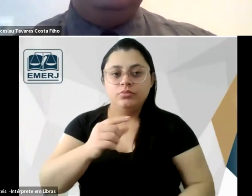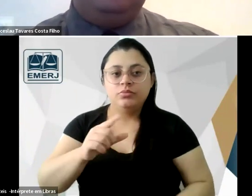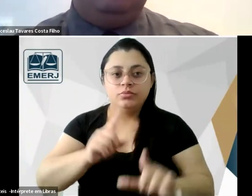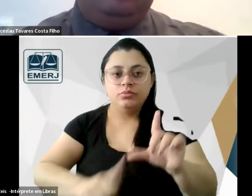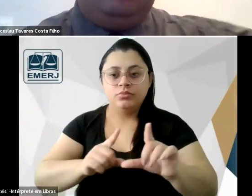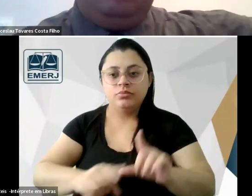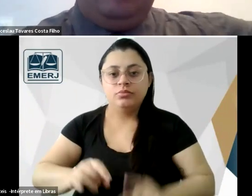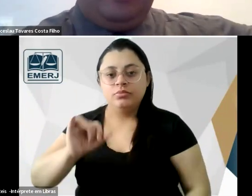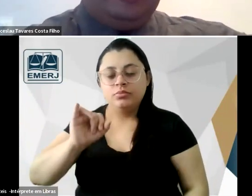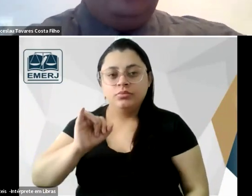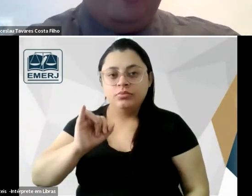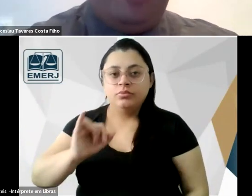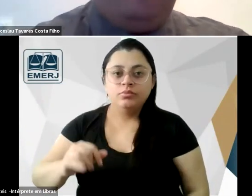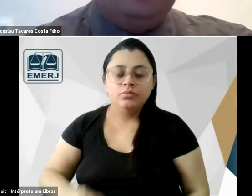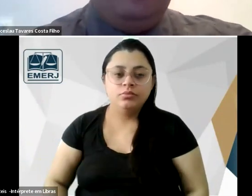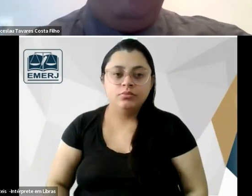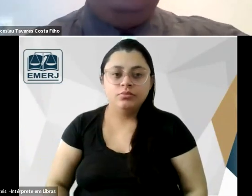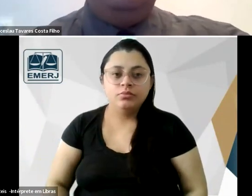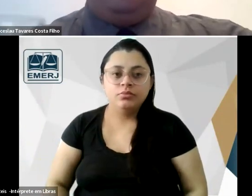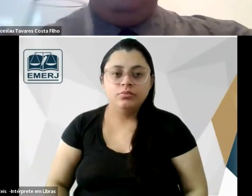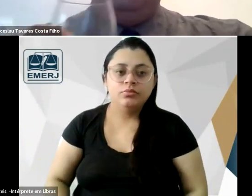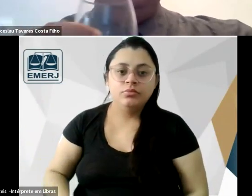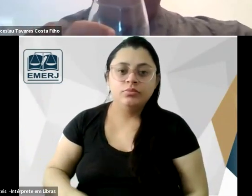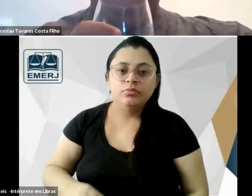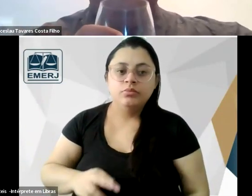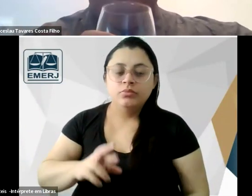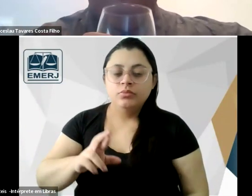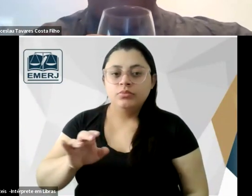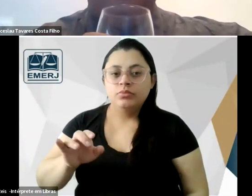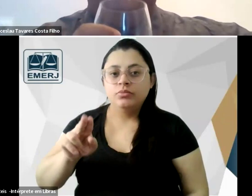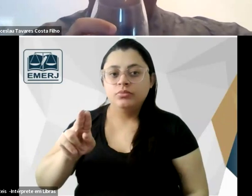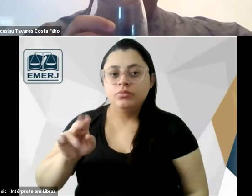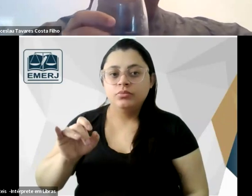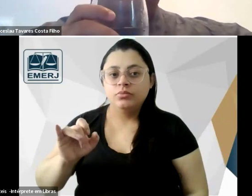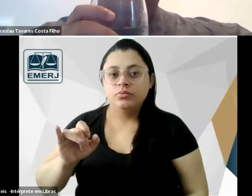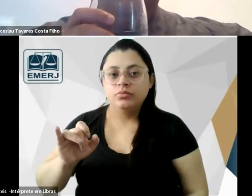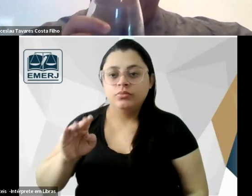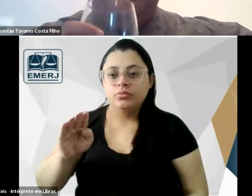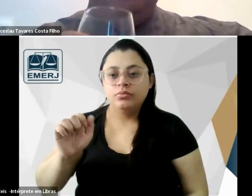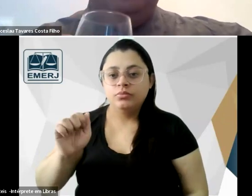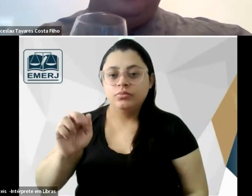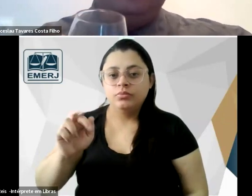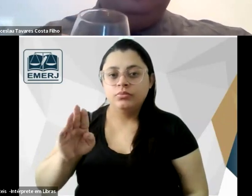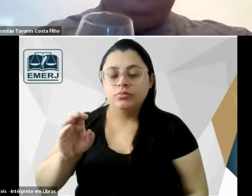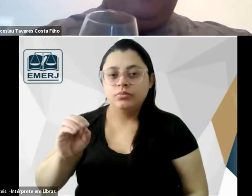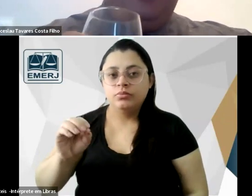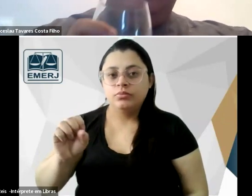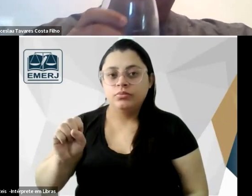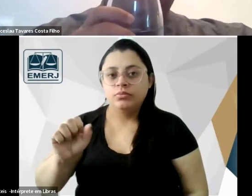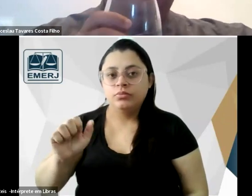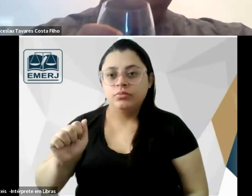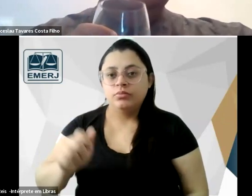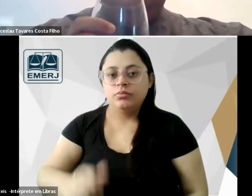mas em relação ao Rui Barbosa normalmente se procura preservar a grafia com y mas o